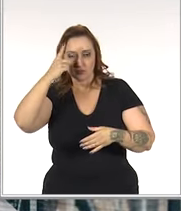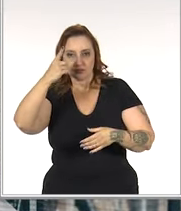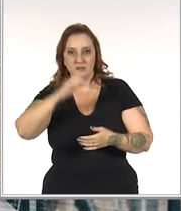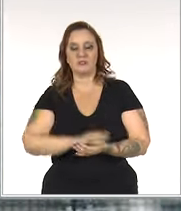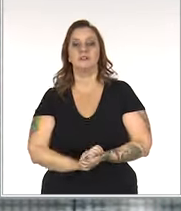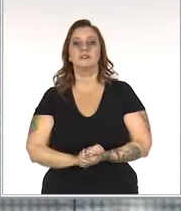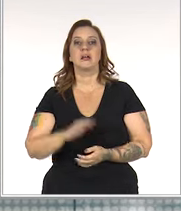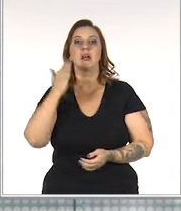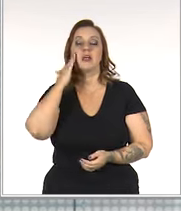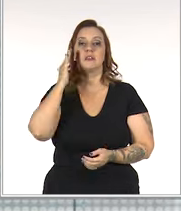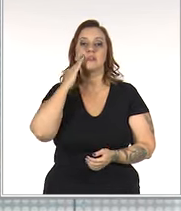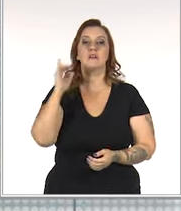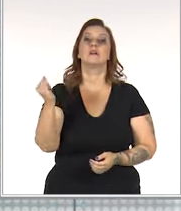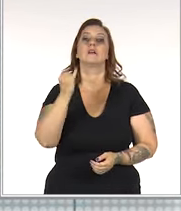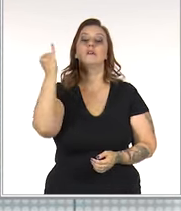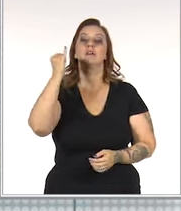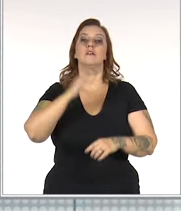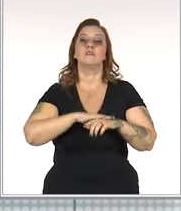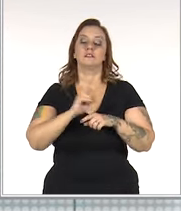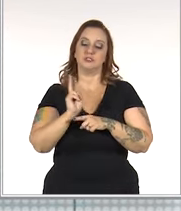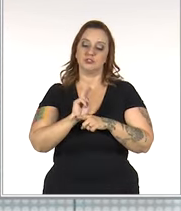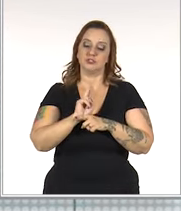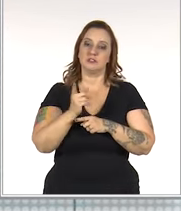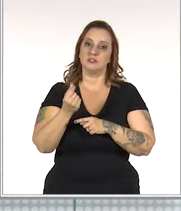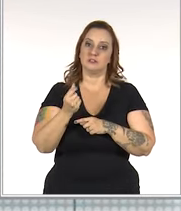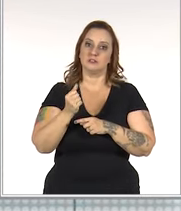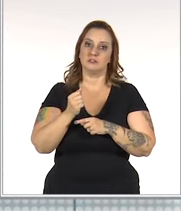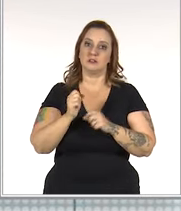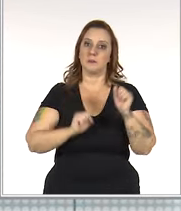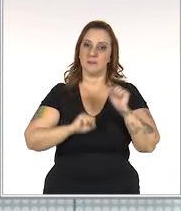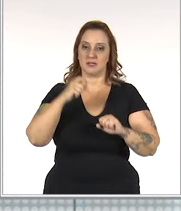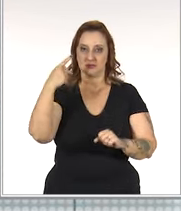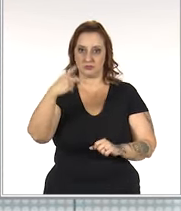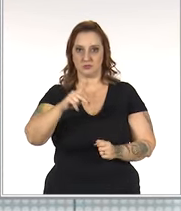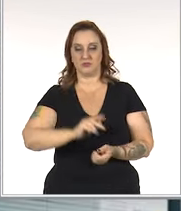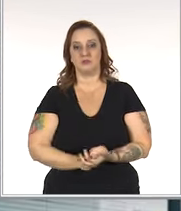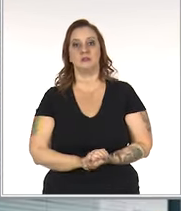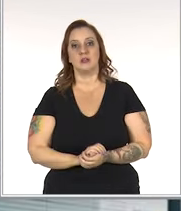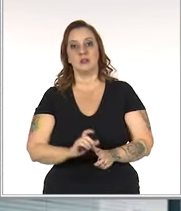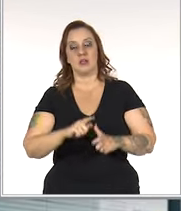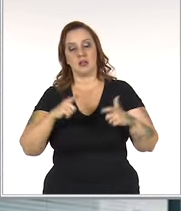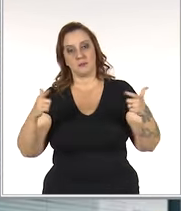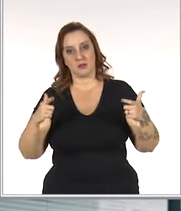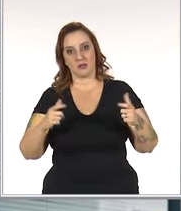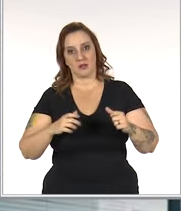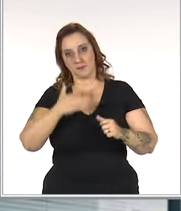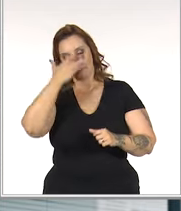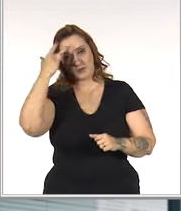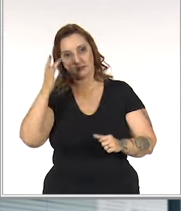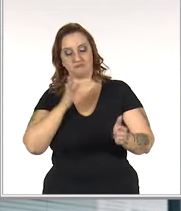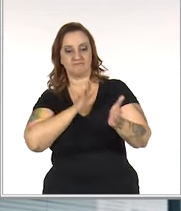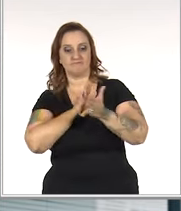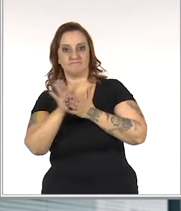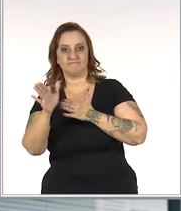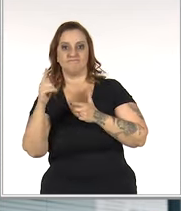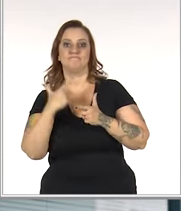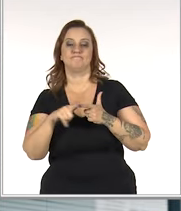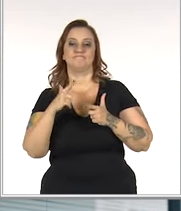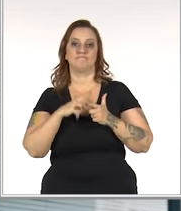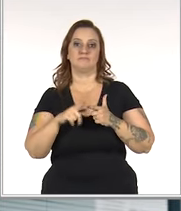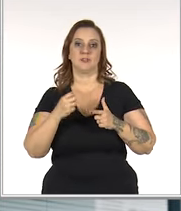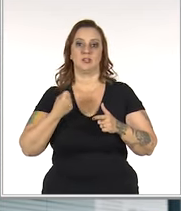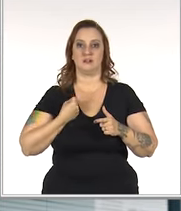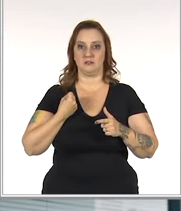dúvidas? Compreendeu a importância de fazer uma gestão financeira do seu negócio? A maioria das pessoas foge de